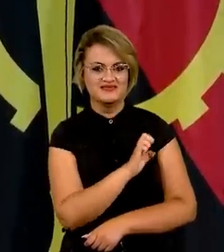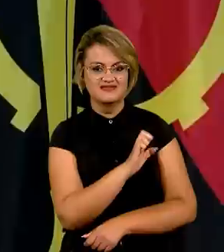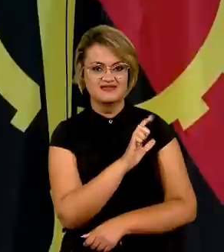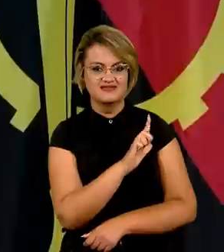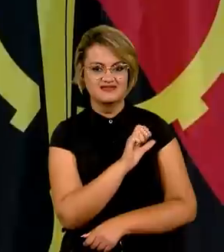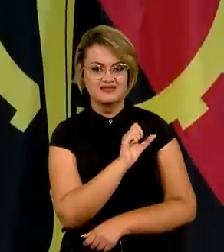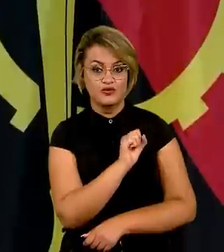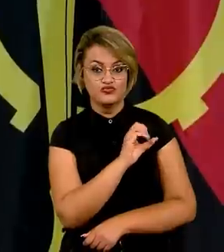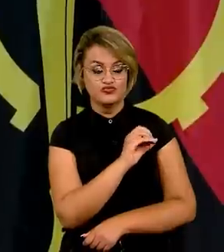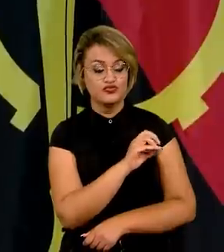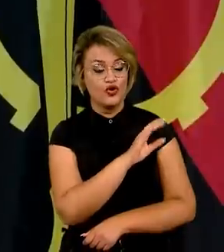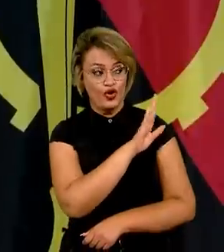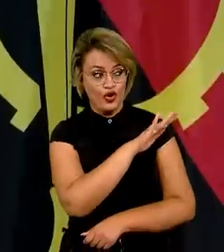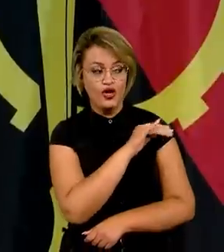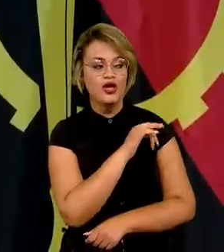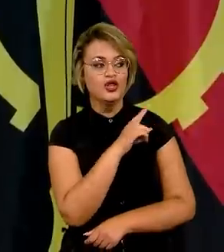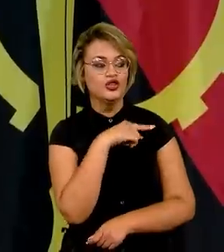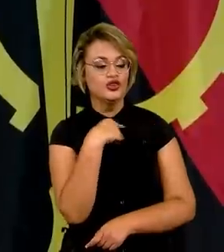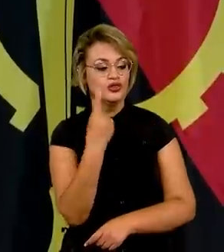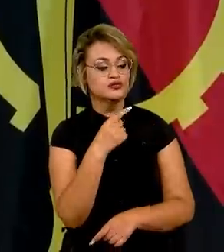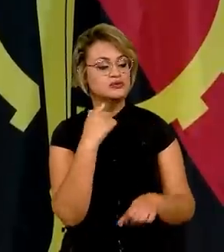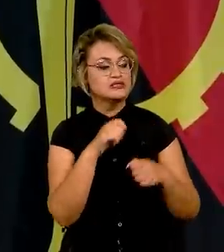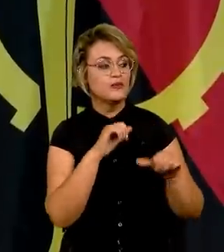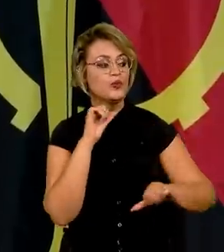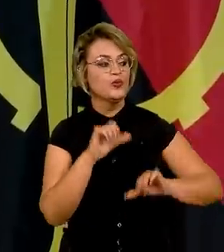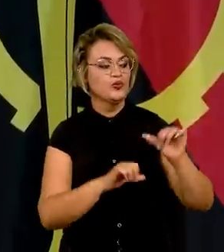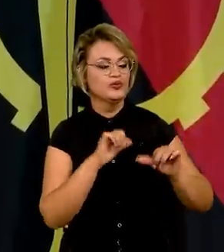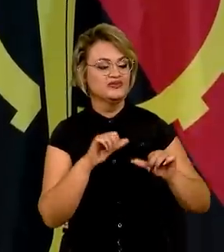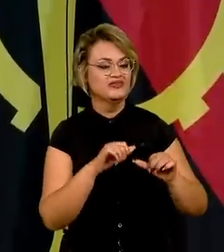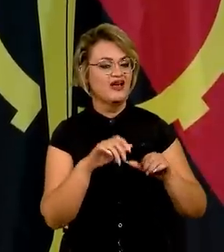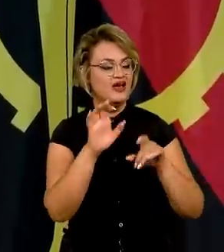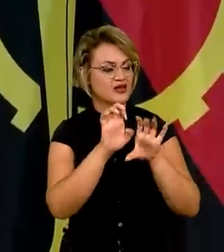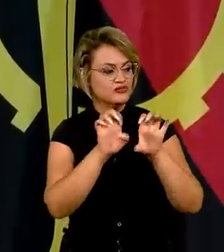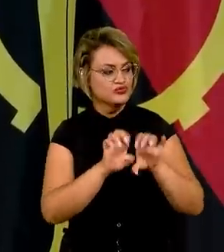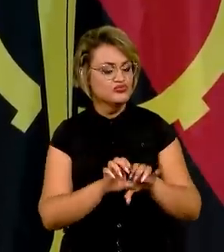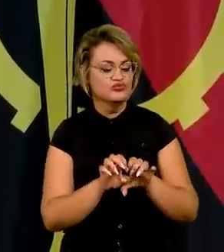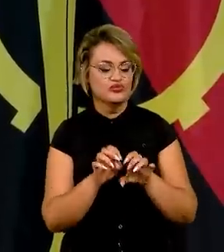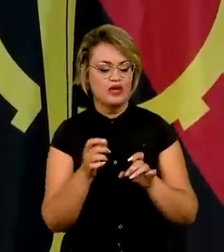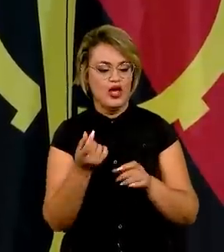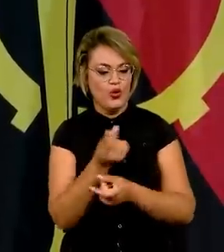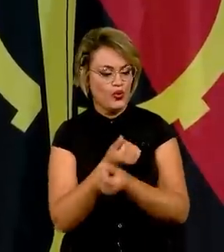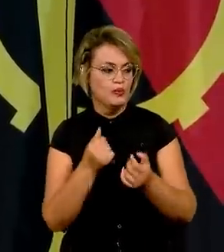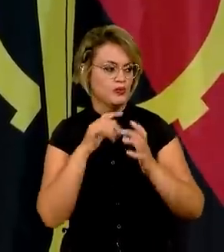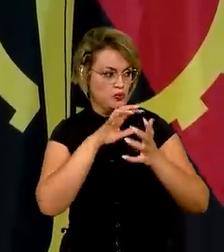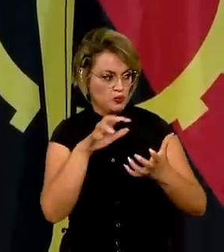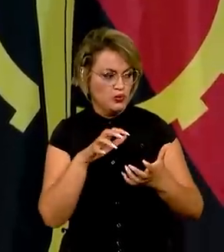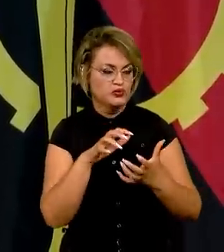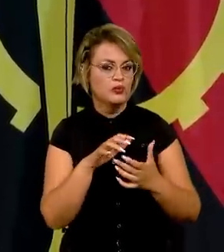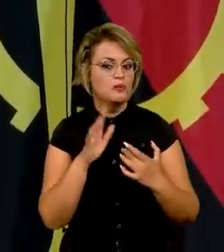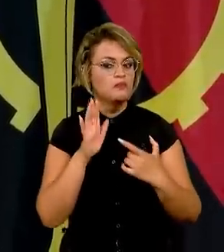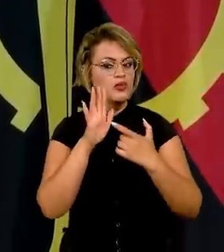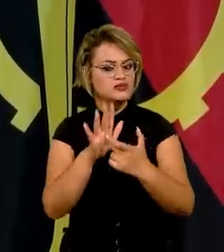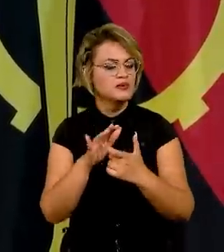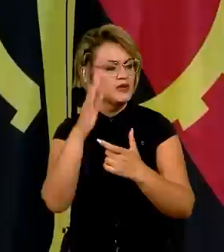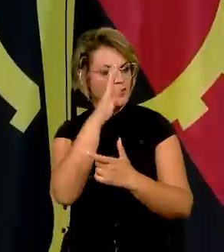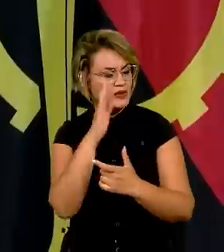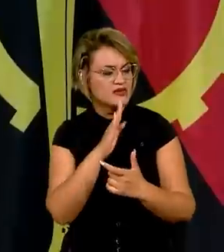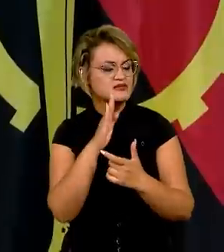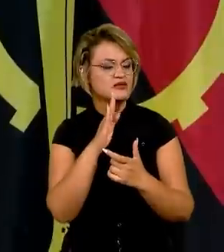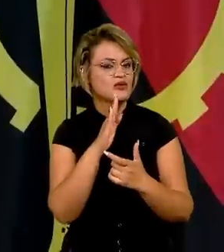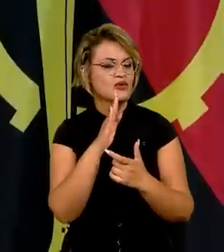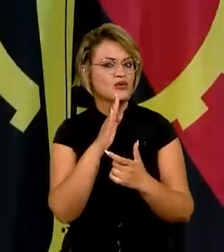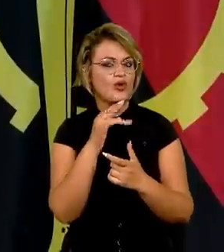que era preciso que a gente mudasse a geografia econômica do mundo, fazendo com que o Brasil